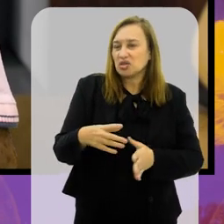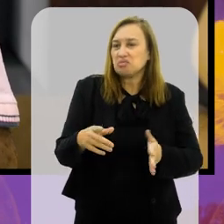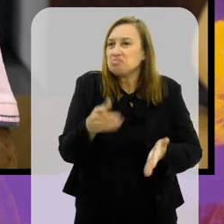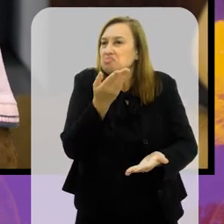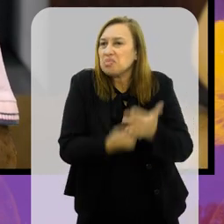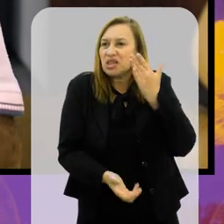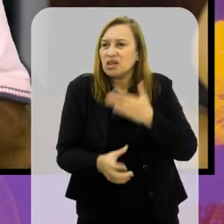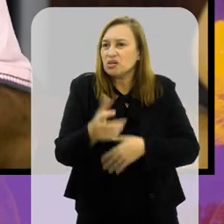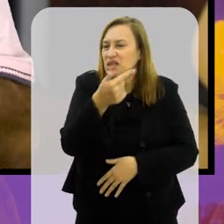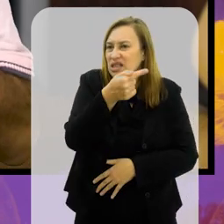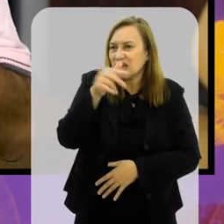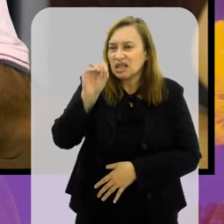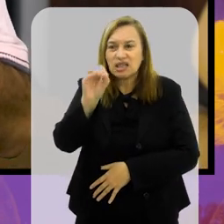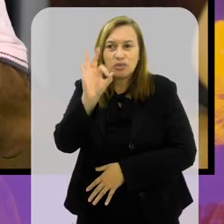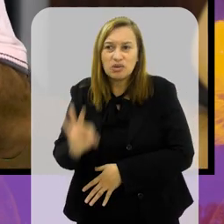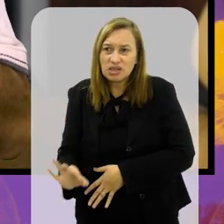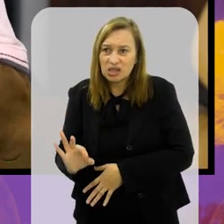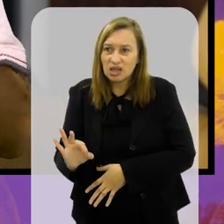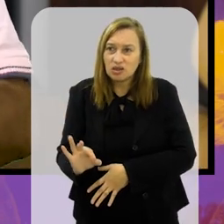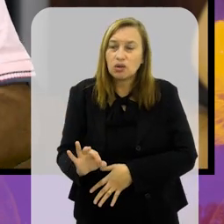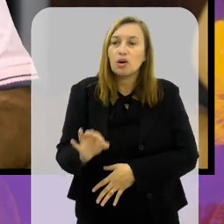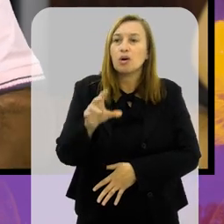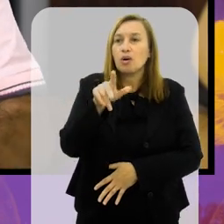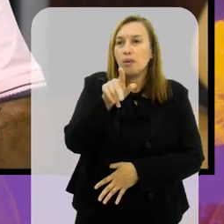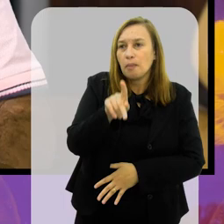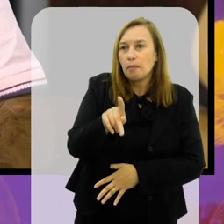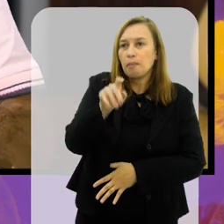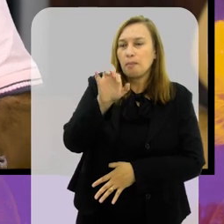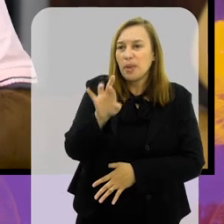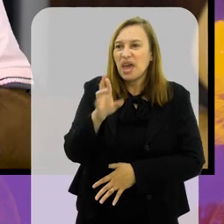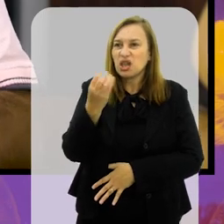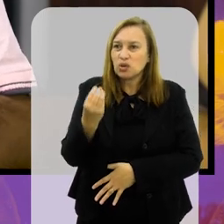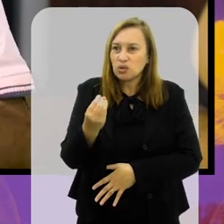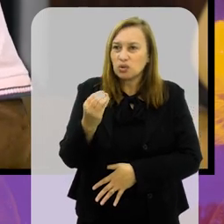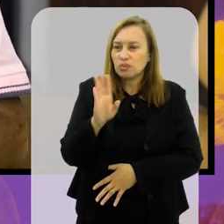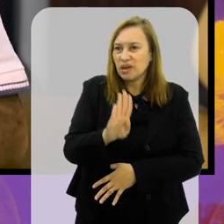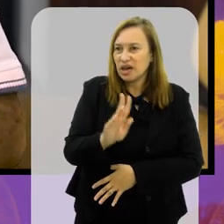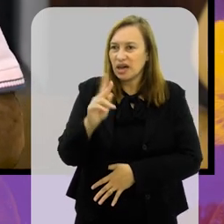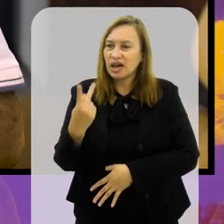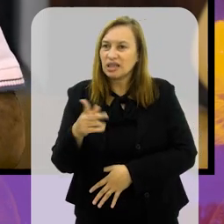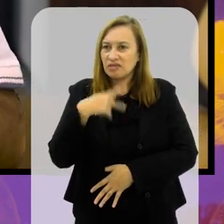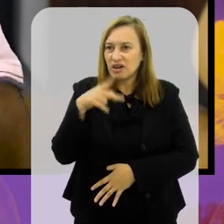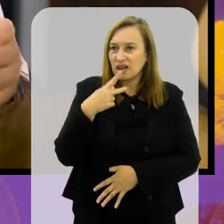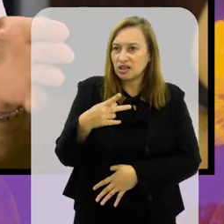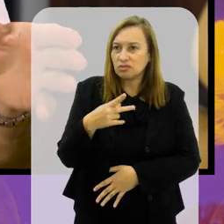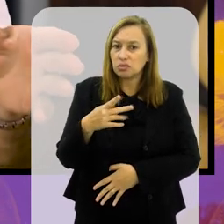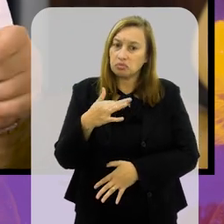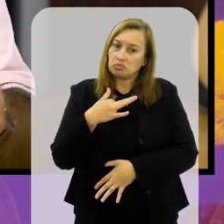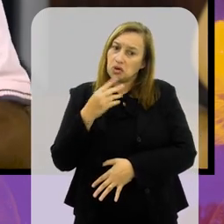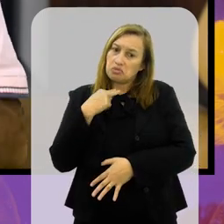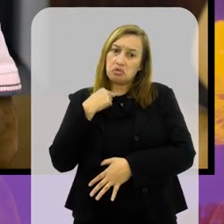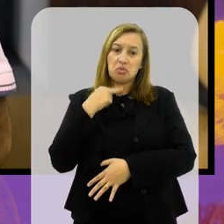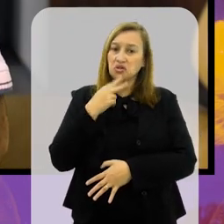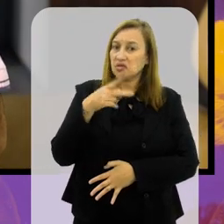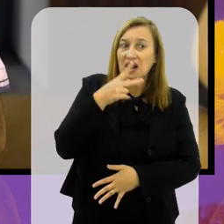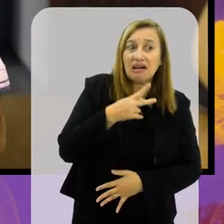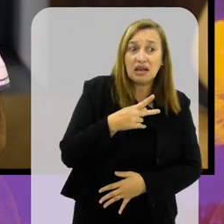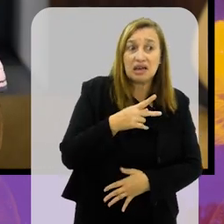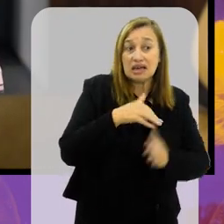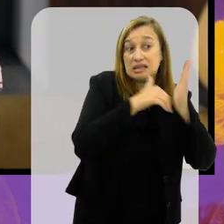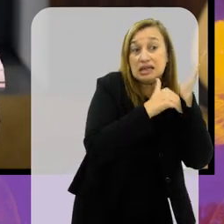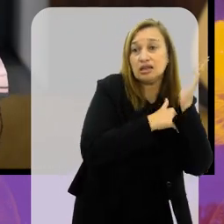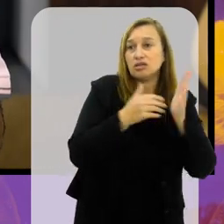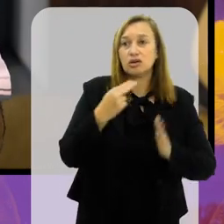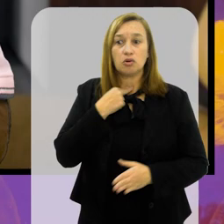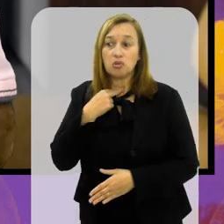% do futebol, só tem 30%. Aí o Pedrinho, que está dizendo assim, isso eu não posso falar, por causa do contrato. Não, isso eu também não posso